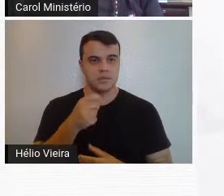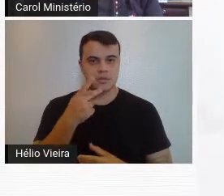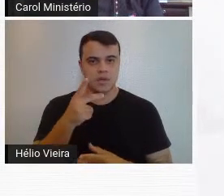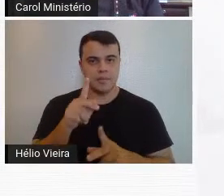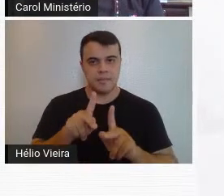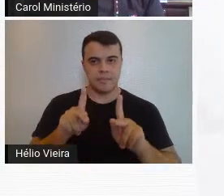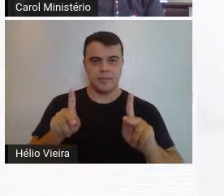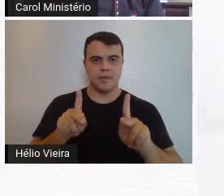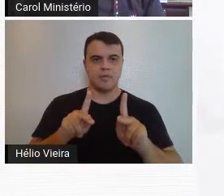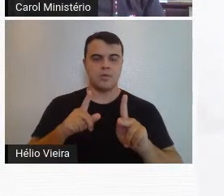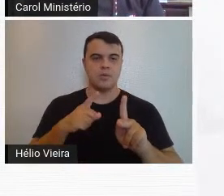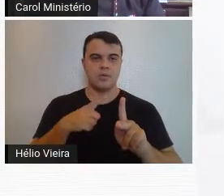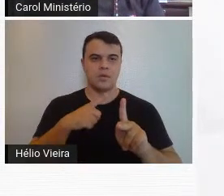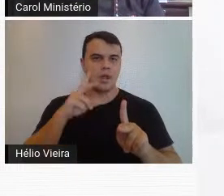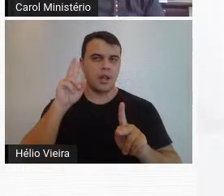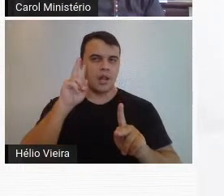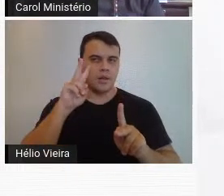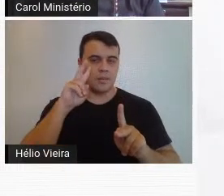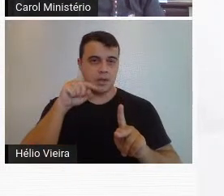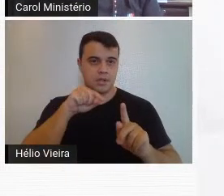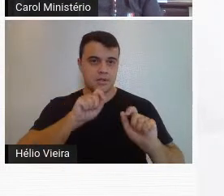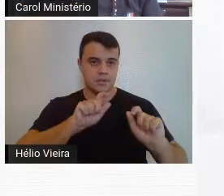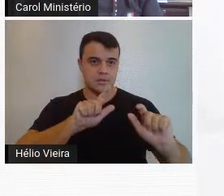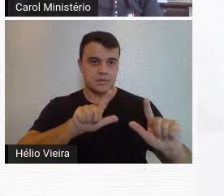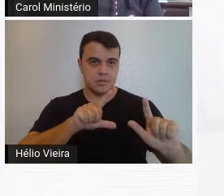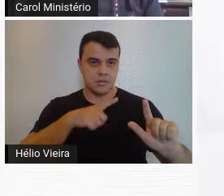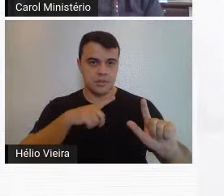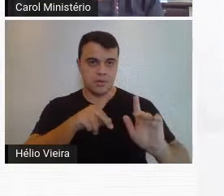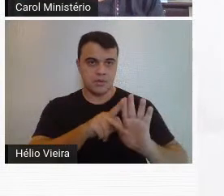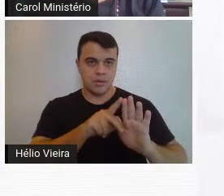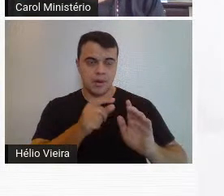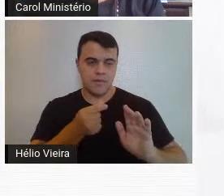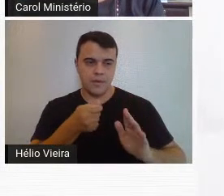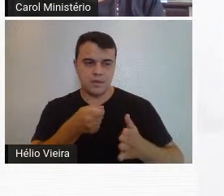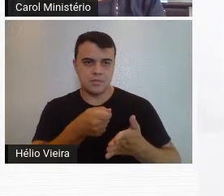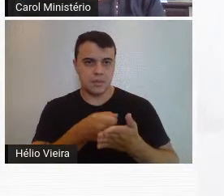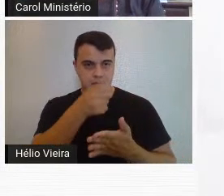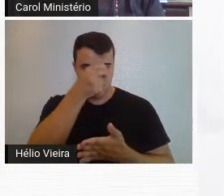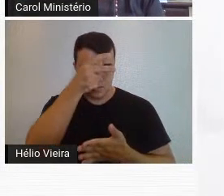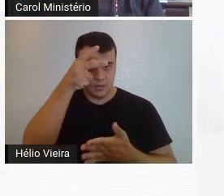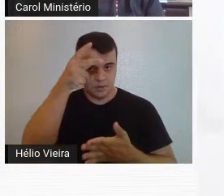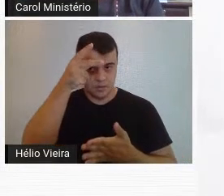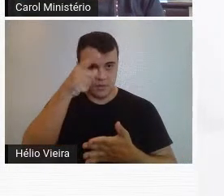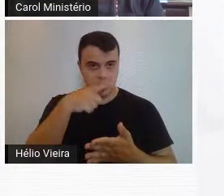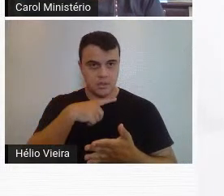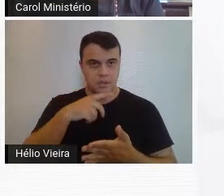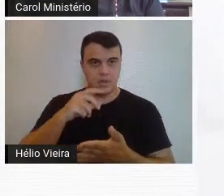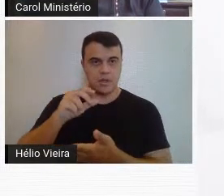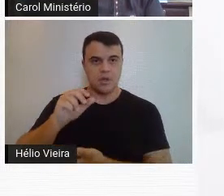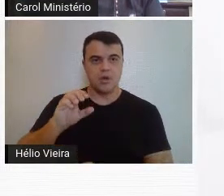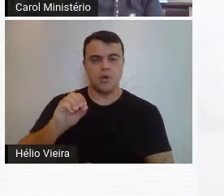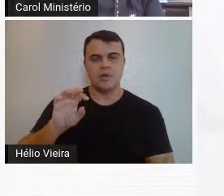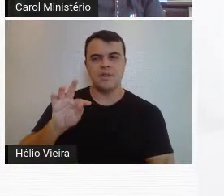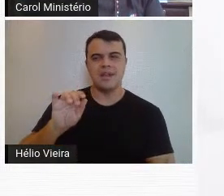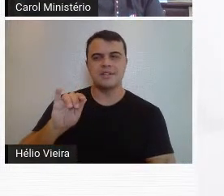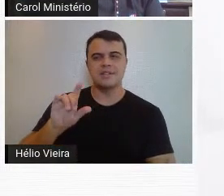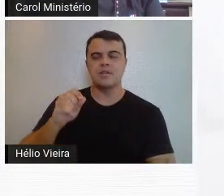prefeitura, lembrando que essa exposição foi patrocinada, financiada pela prefeitura na época do Otacílio Negrão de Lima,